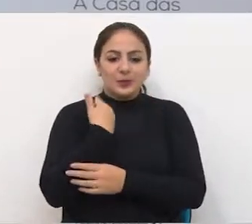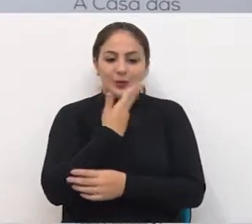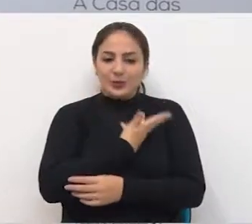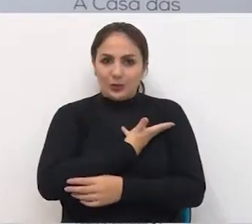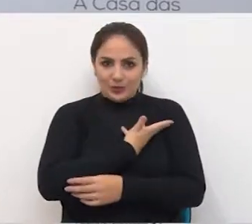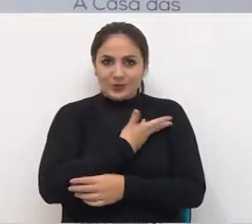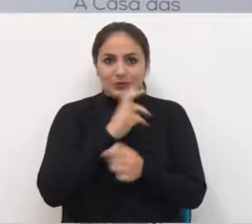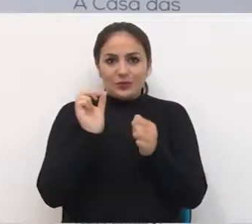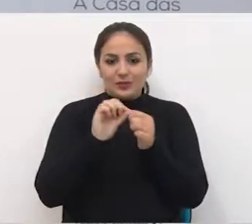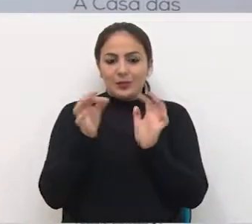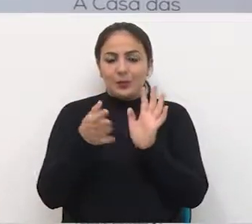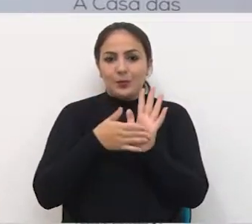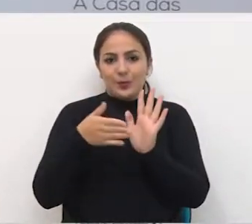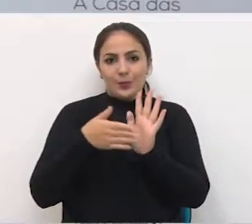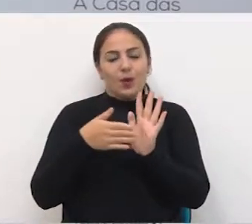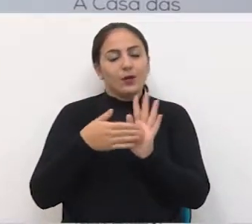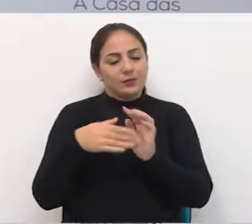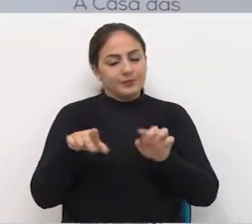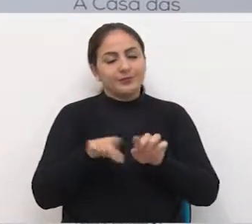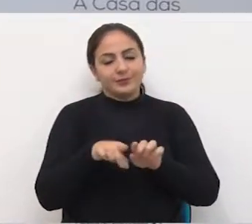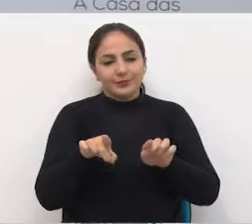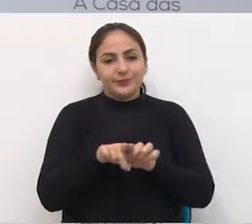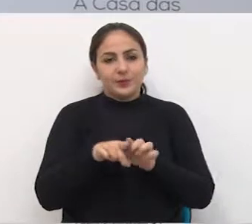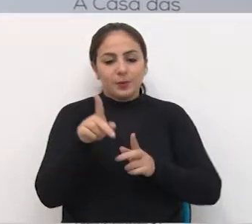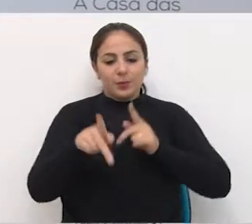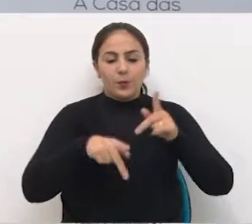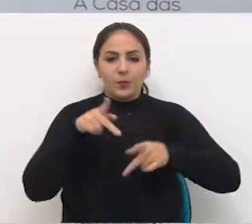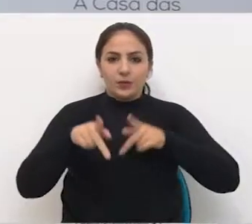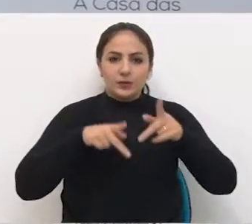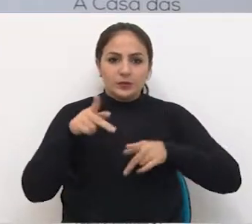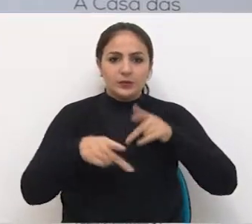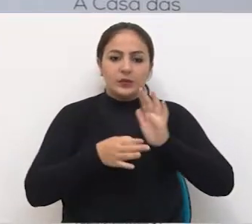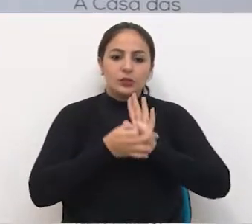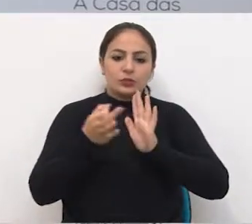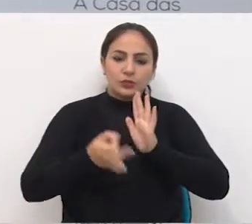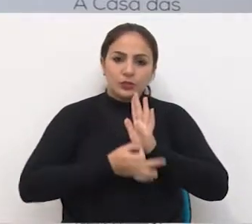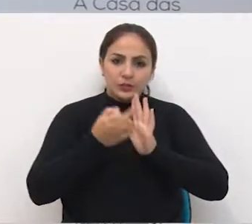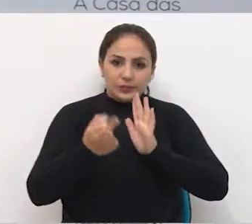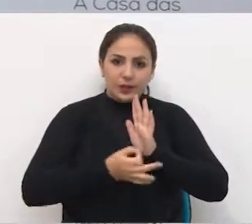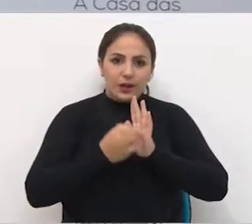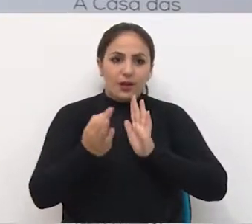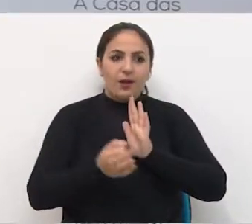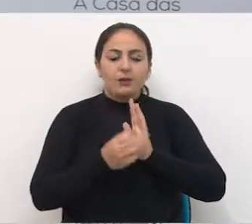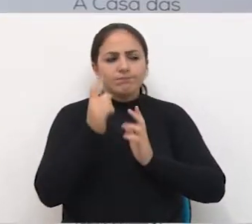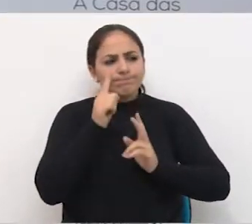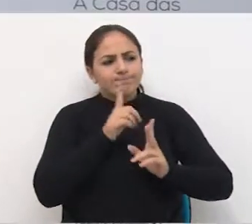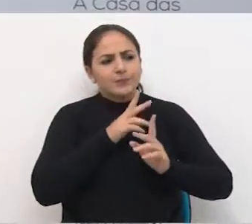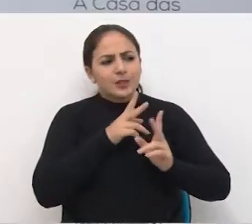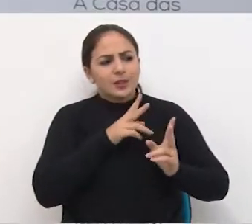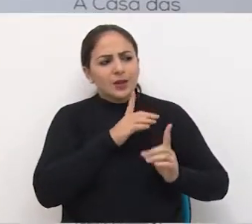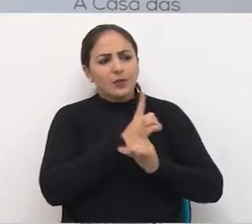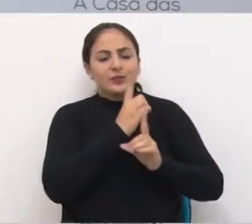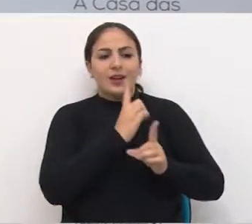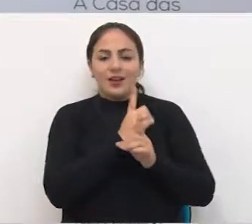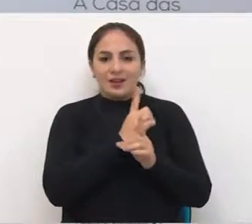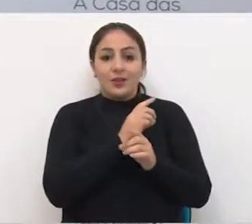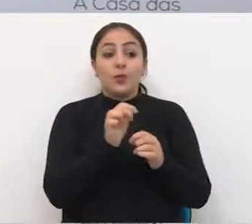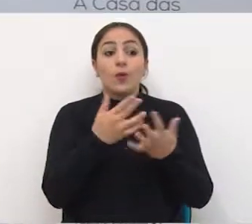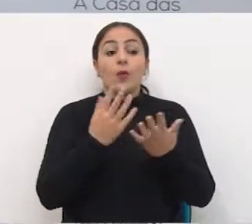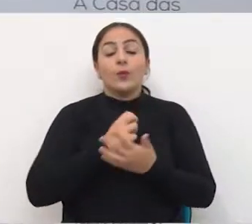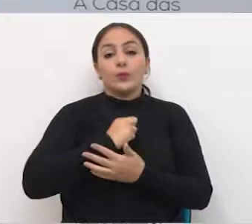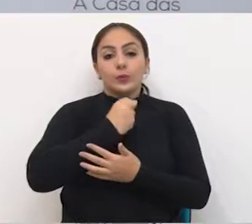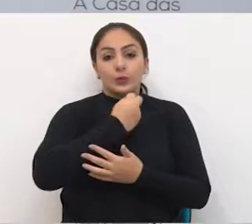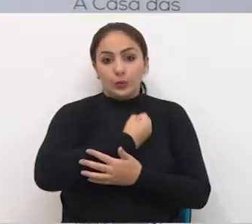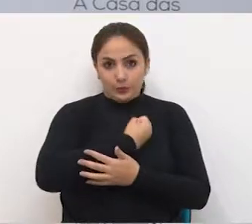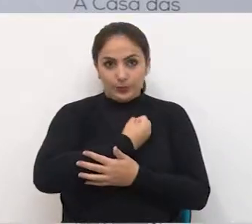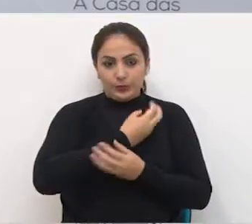para a gente fazer as proposições. E também para a população indicar, identificar qual